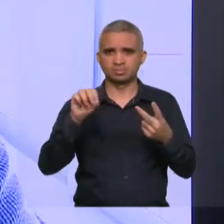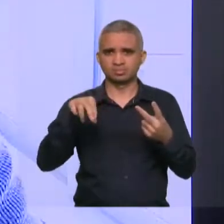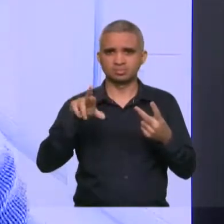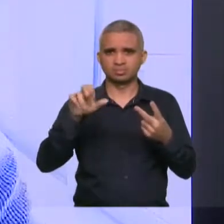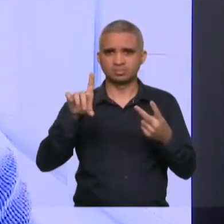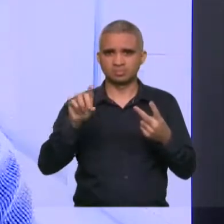voto é sim, seu presidente.